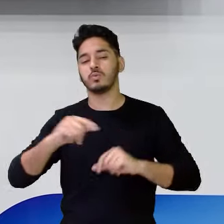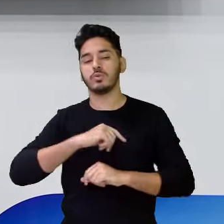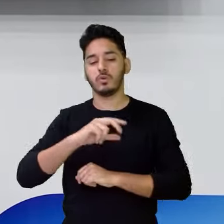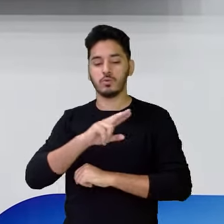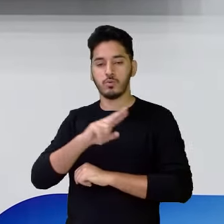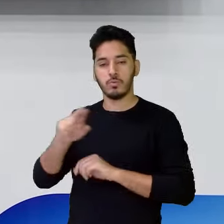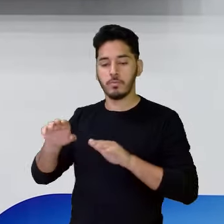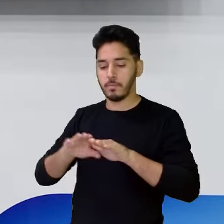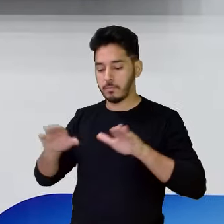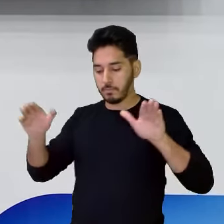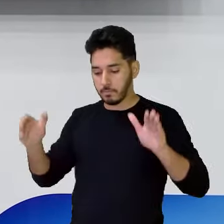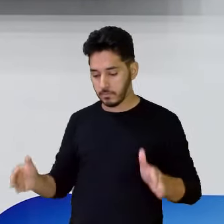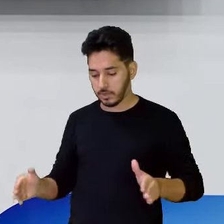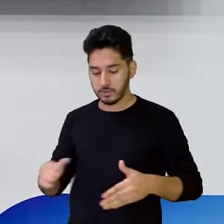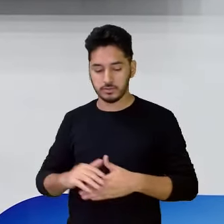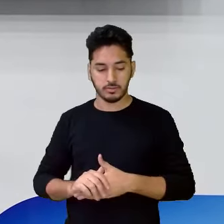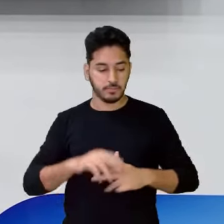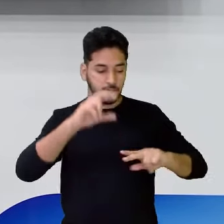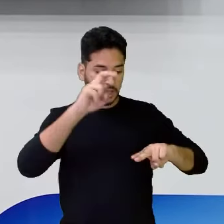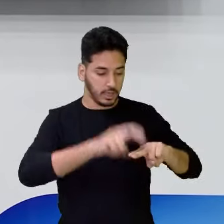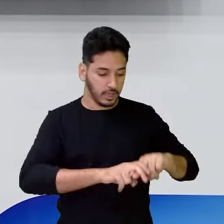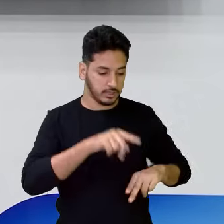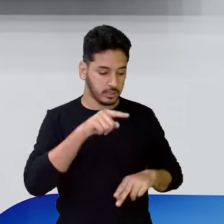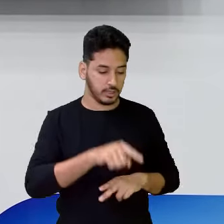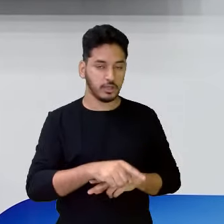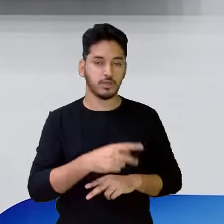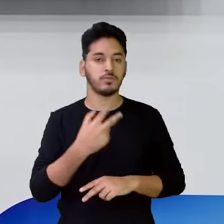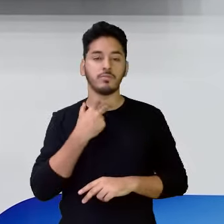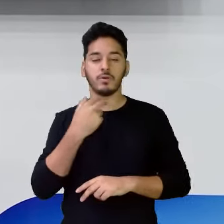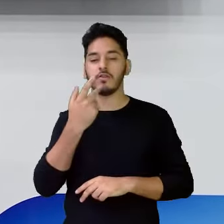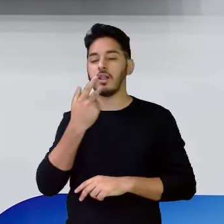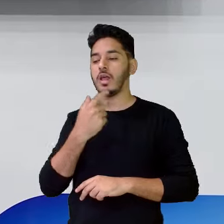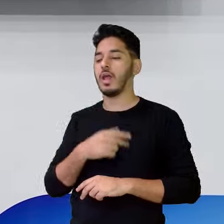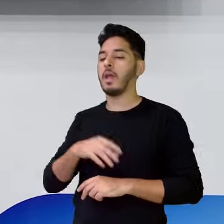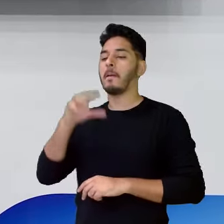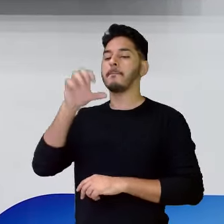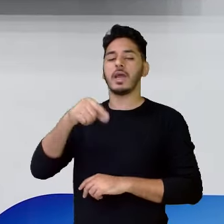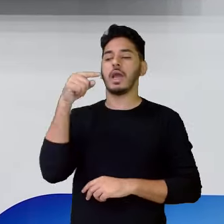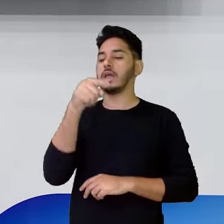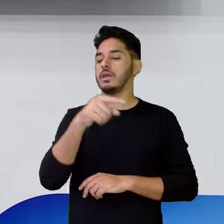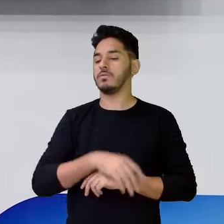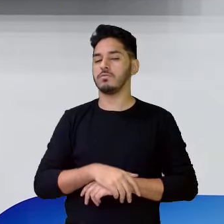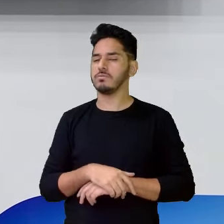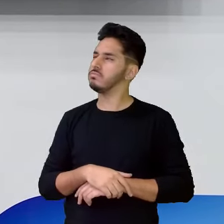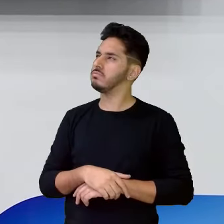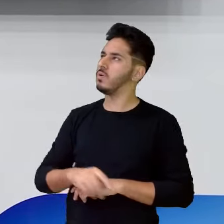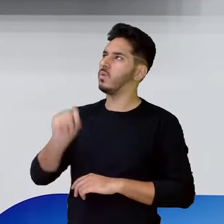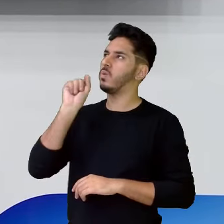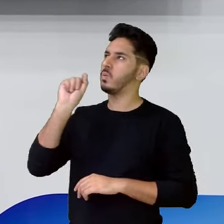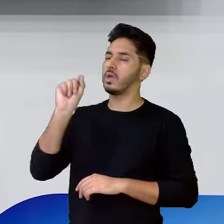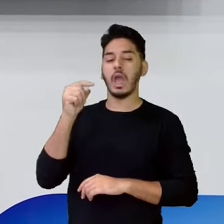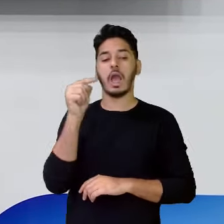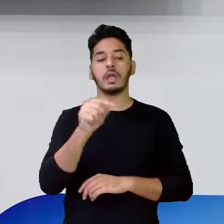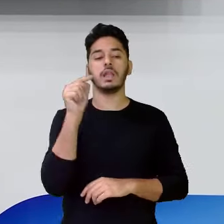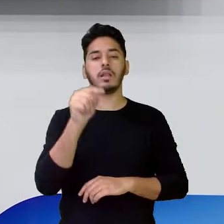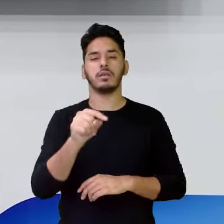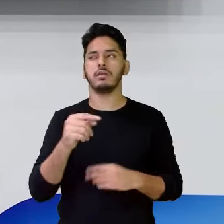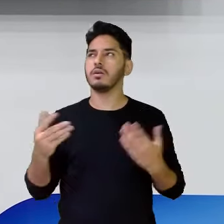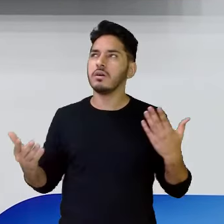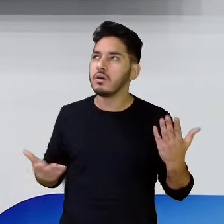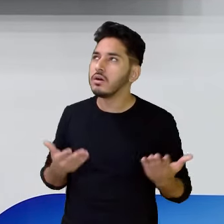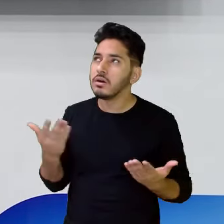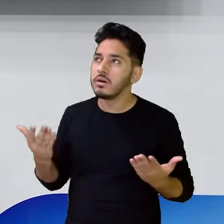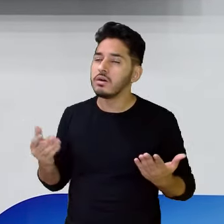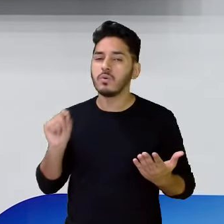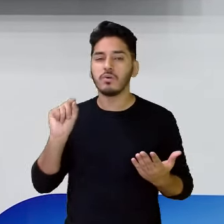mesa tem um nome. A cadeira. Eu não posso dizer, pega aquele objeto que eu citei para vocês, até aquele exemplo. É